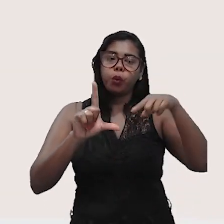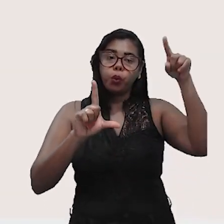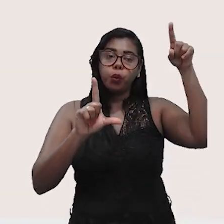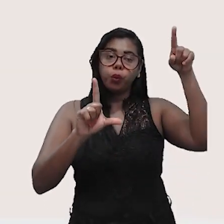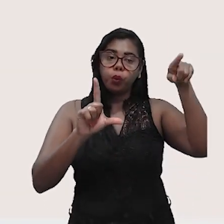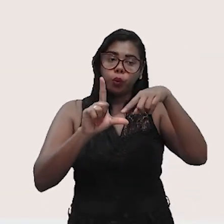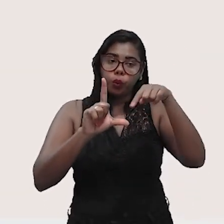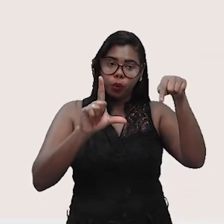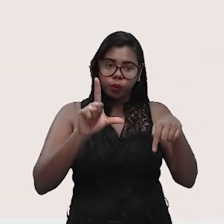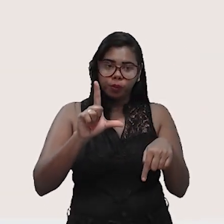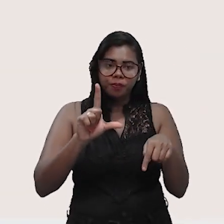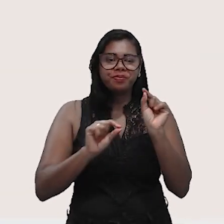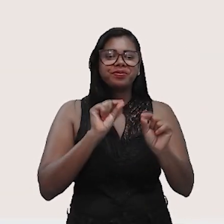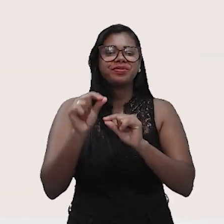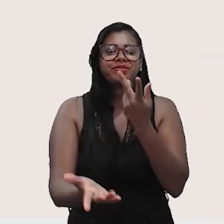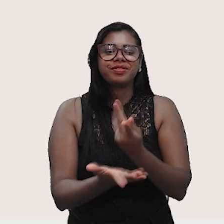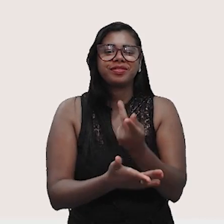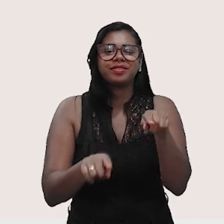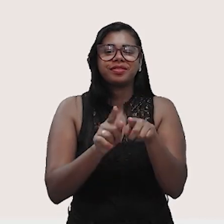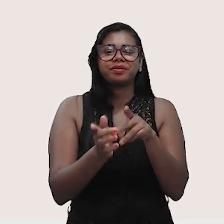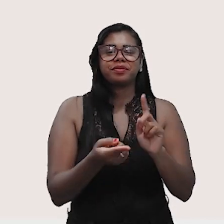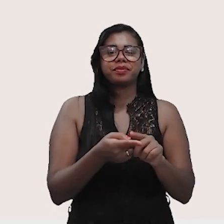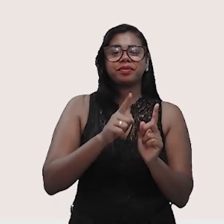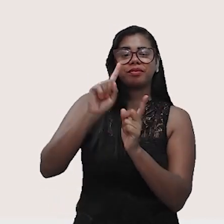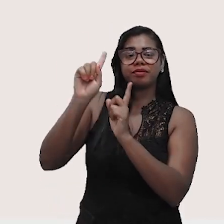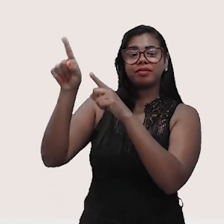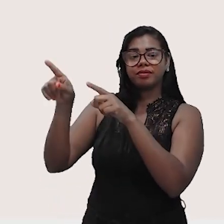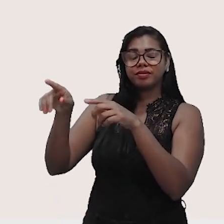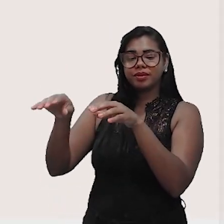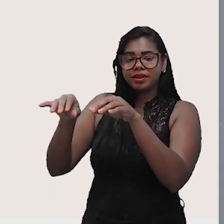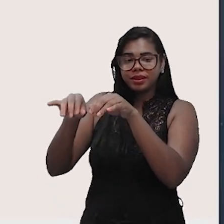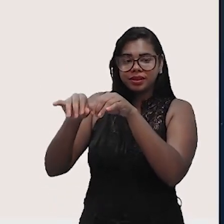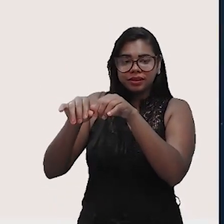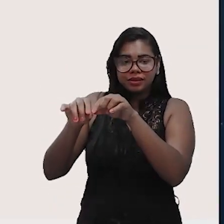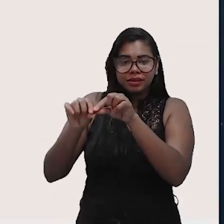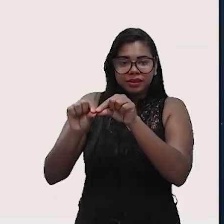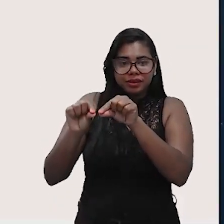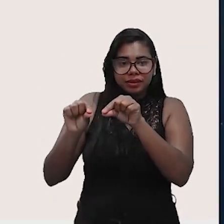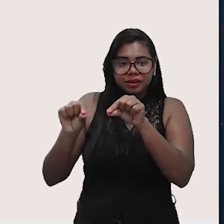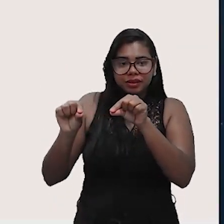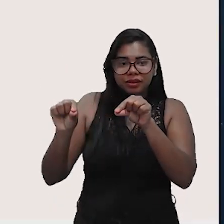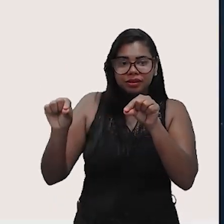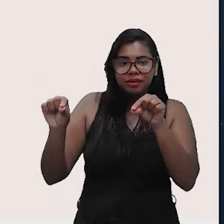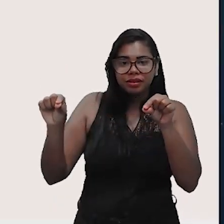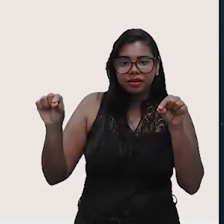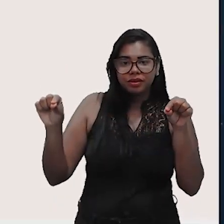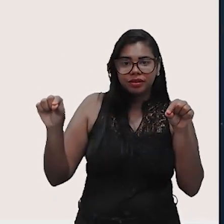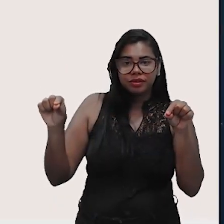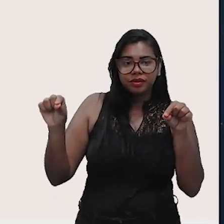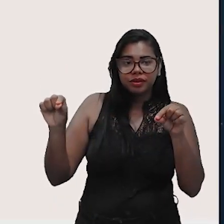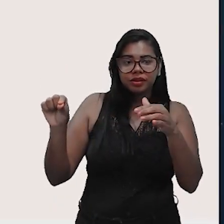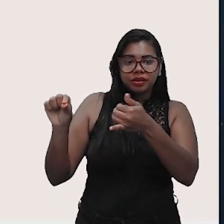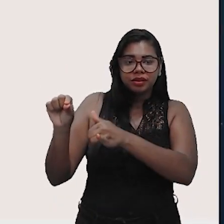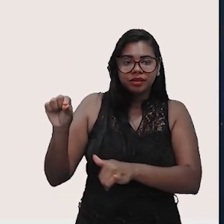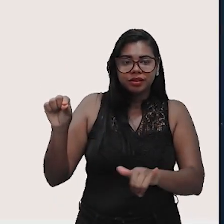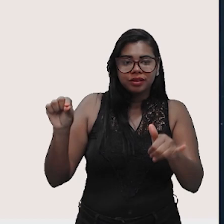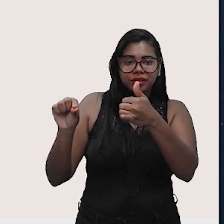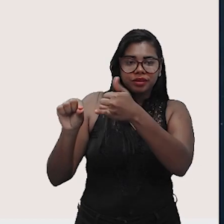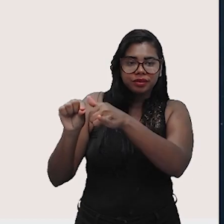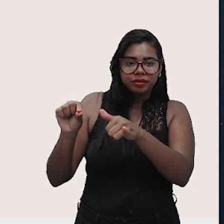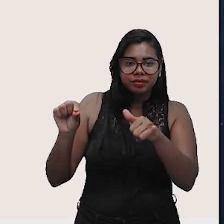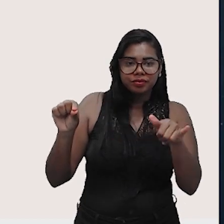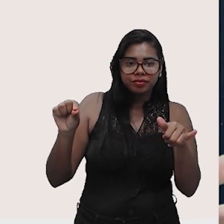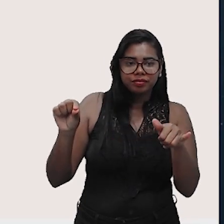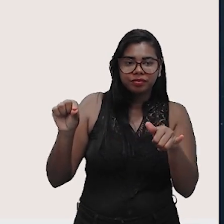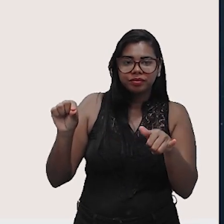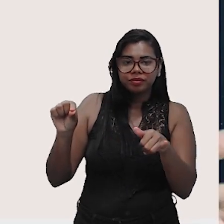é que no momento em que esse fio... Vamos lá, considera agora esse fio, esses elétrons, como eu te expliquei... Robertão, me bota